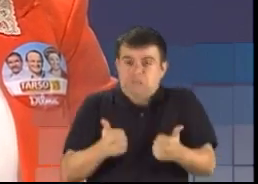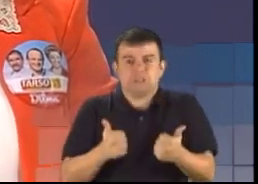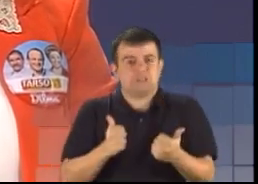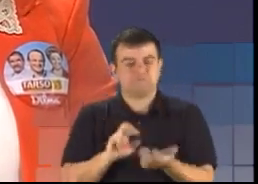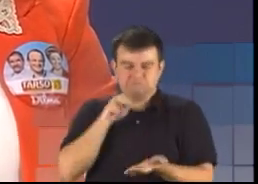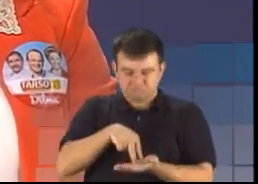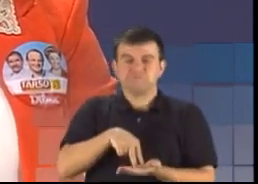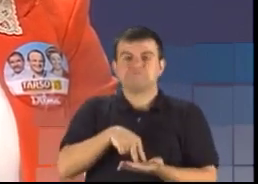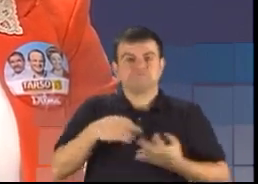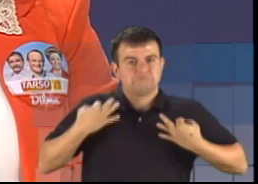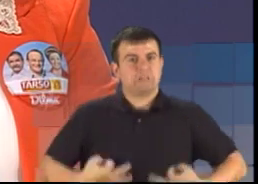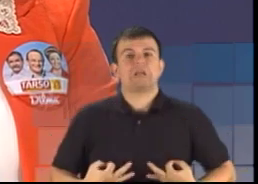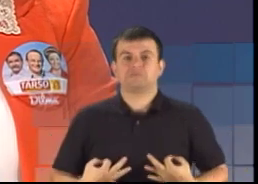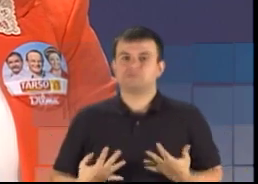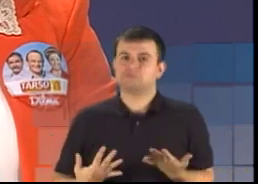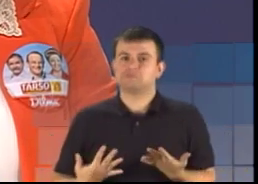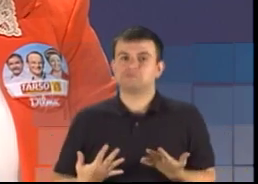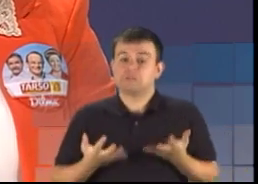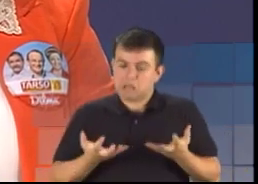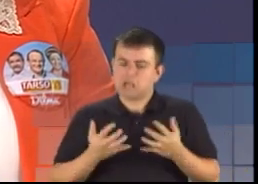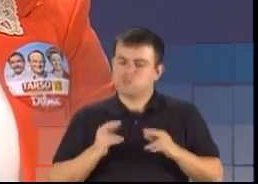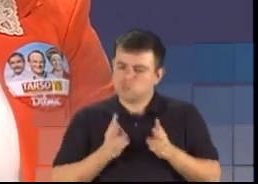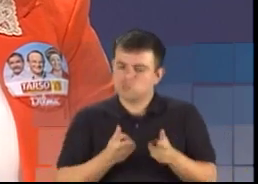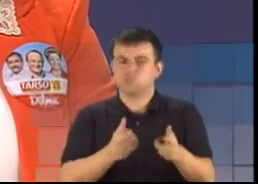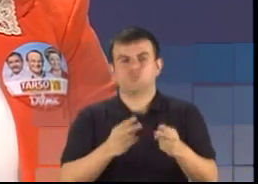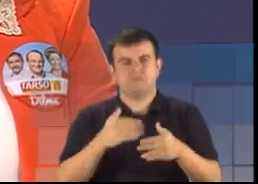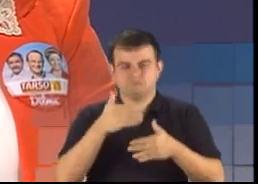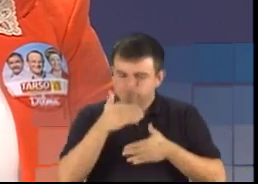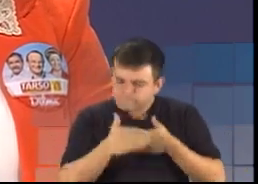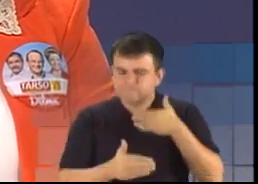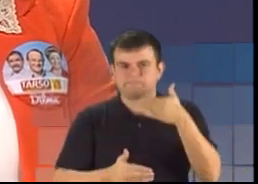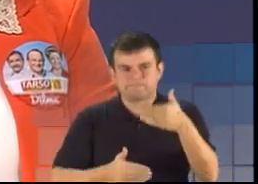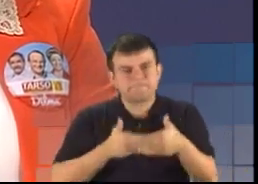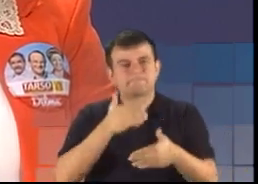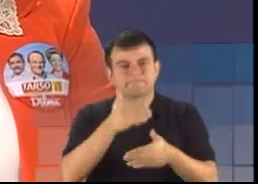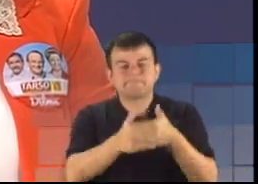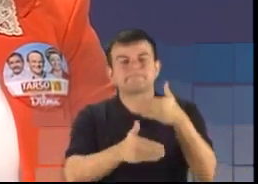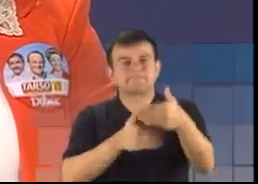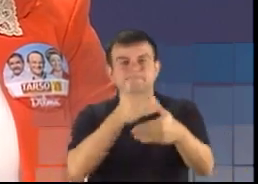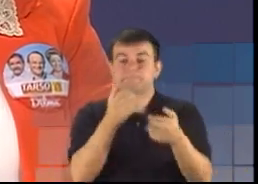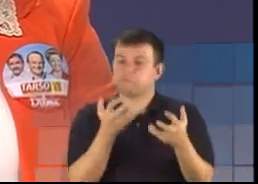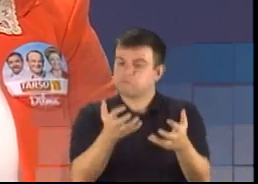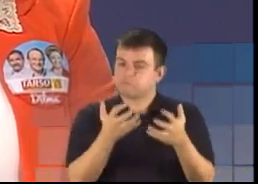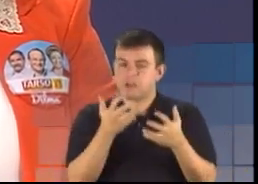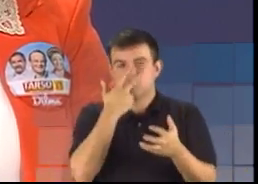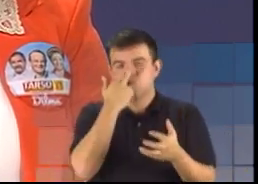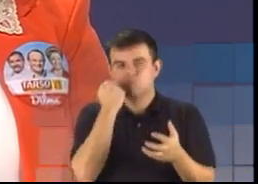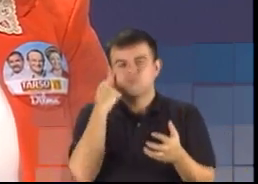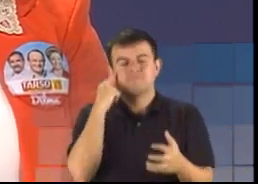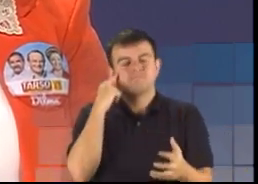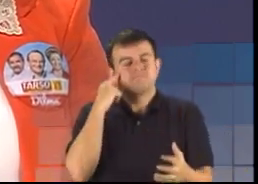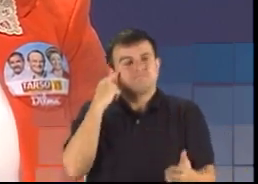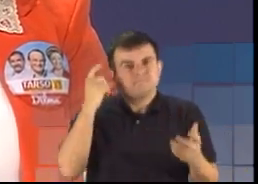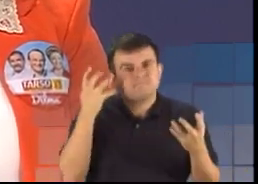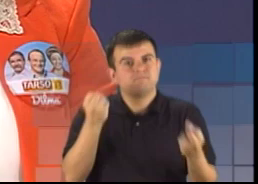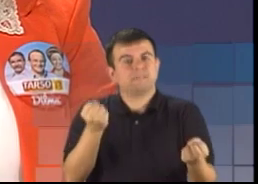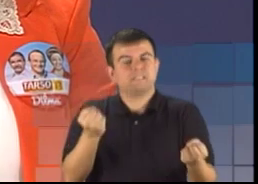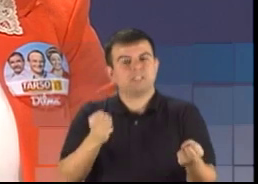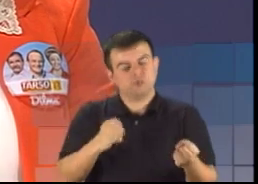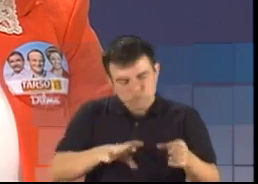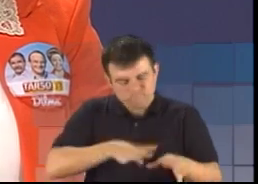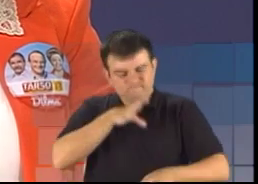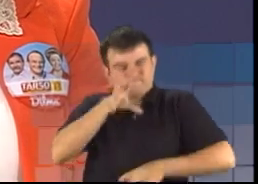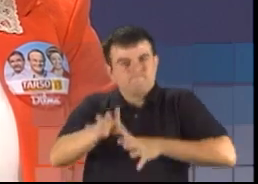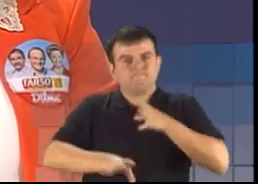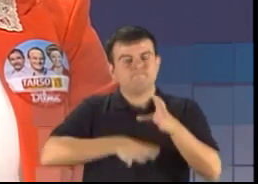do Sul, quer continuar crescendo, quer se desenvolver, quer apostar na ousadia. O